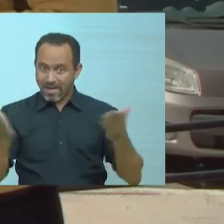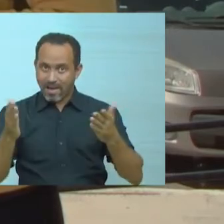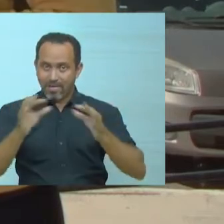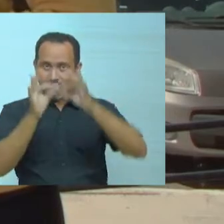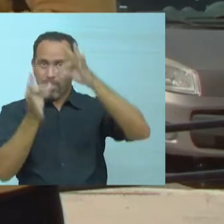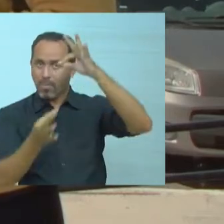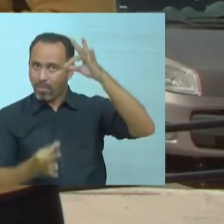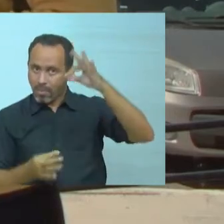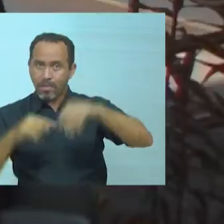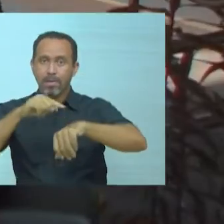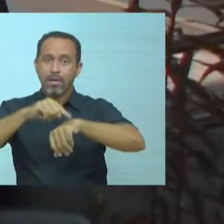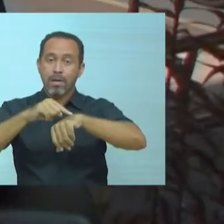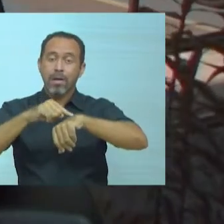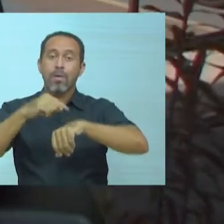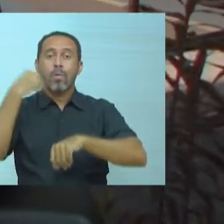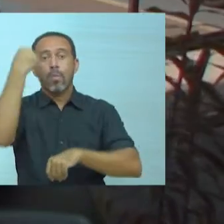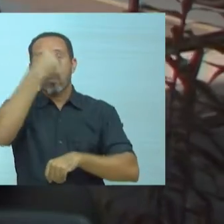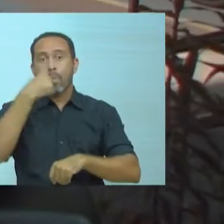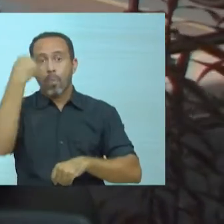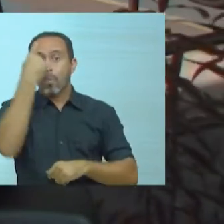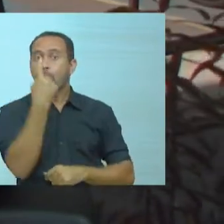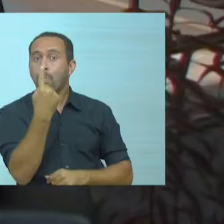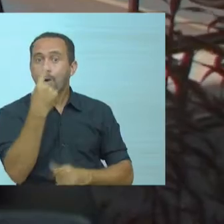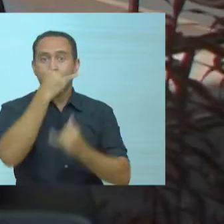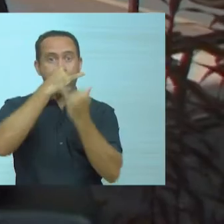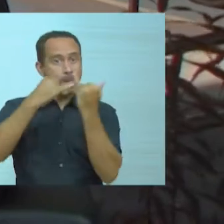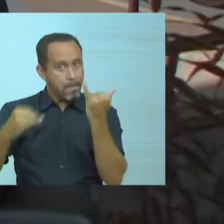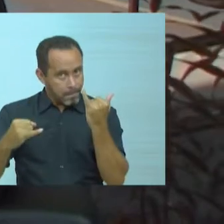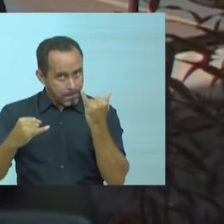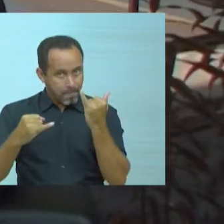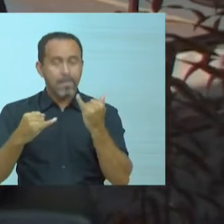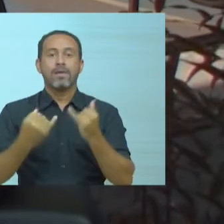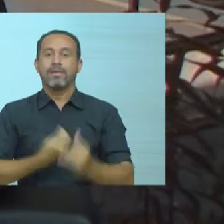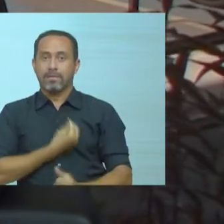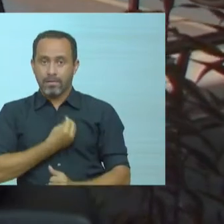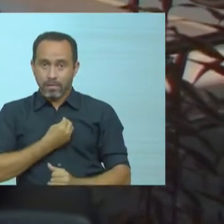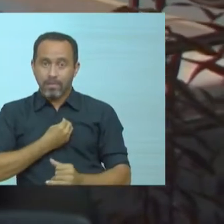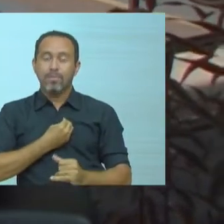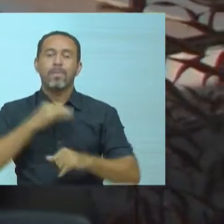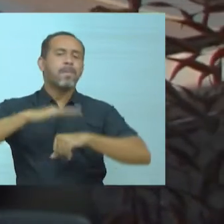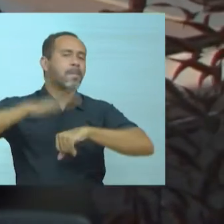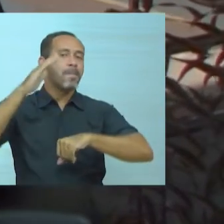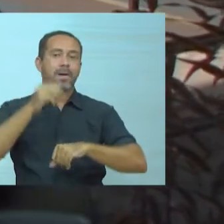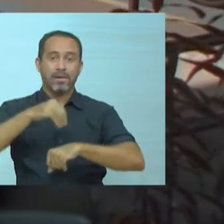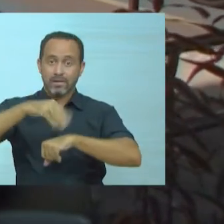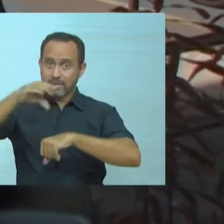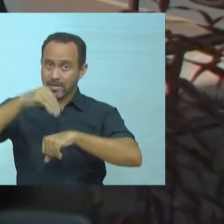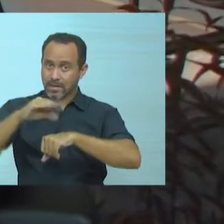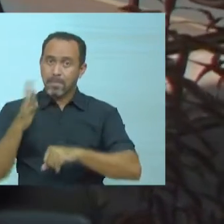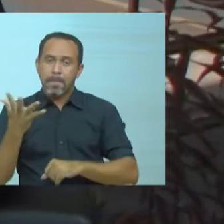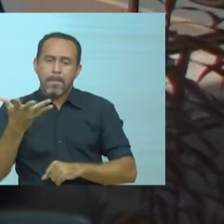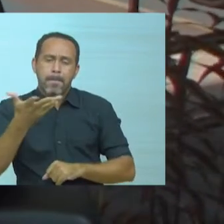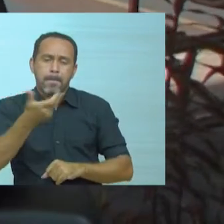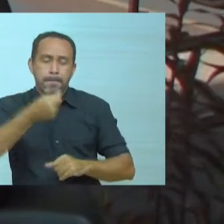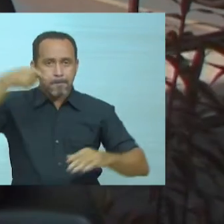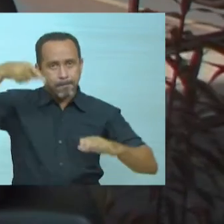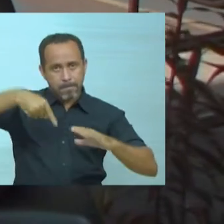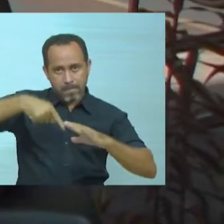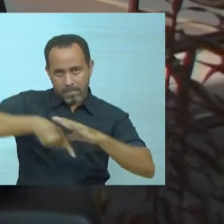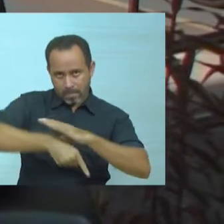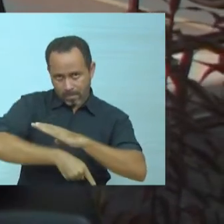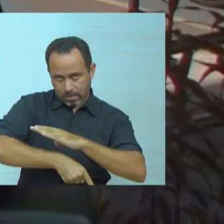agora, com o horário ampliado. O programa agora terá uma hora e meia de duração. Um tempo a mais para trazer de forma